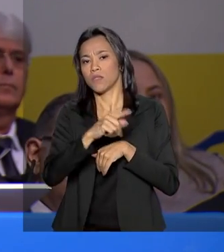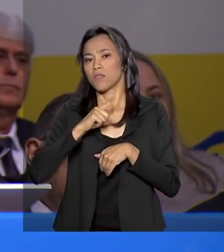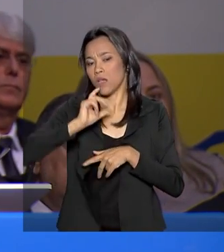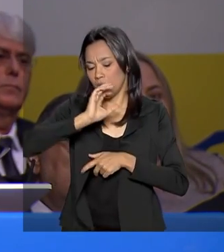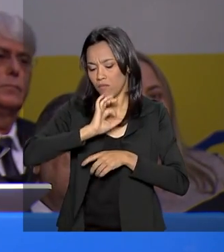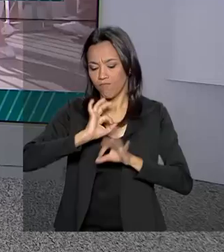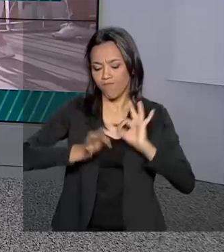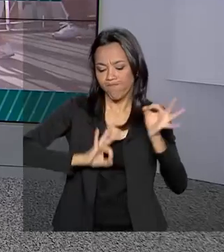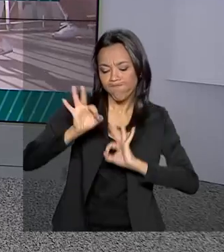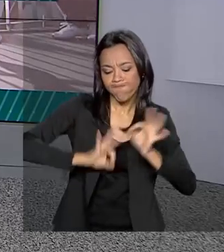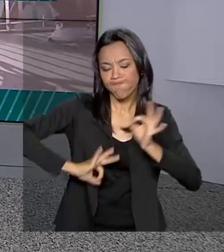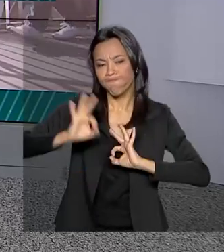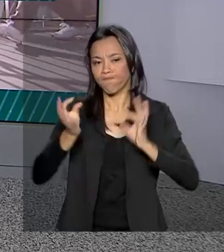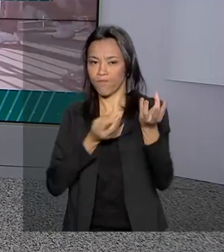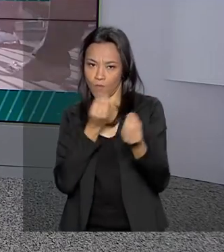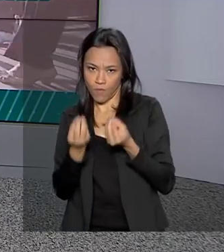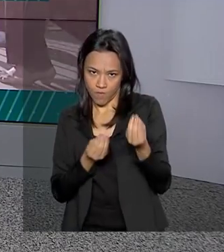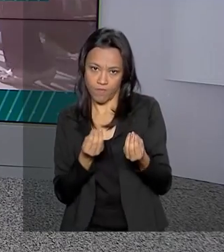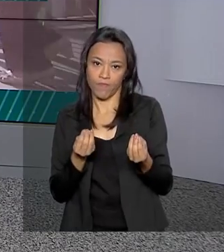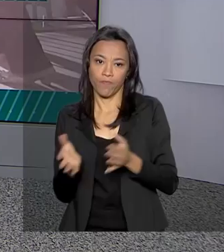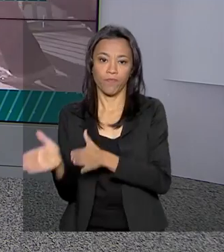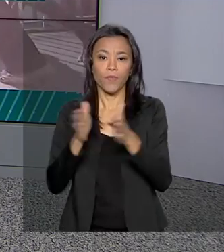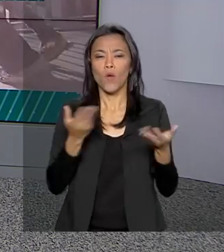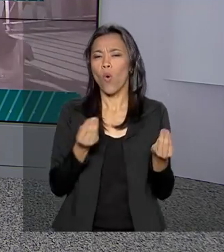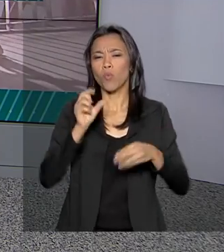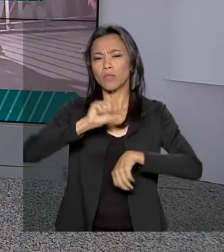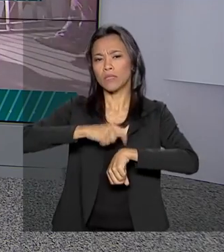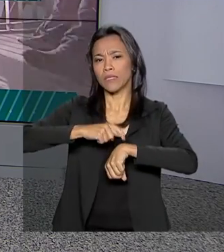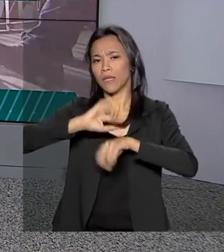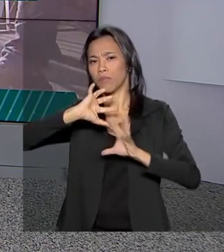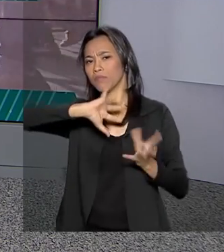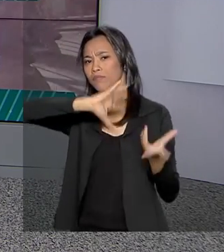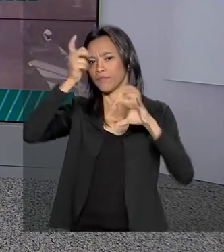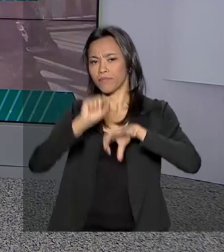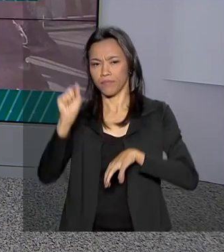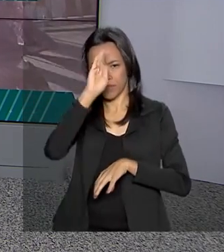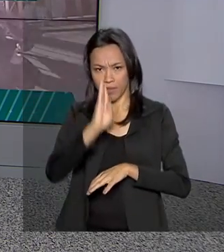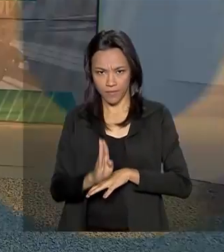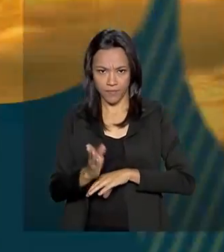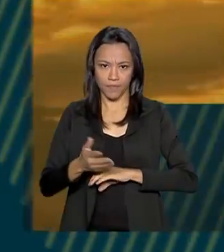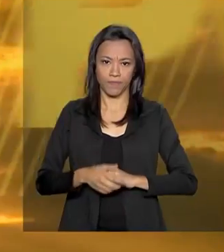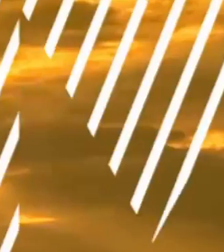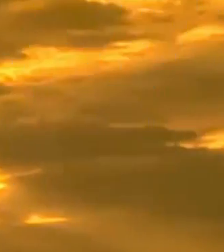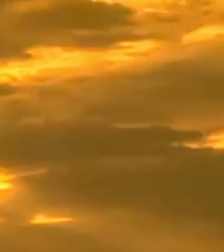resolutividade. Hora de saber como fica o tempo em algumas capitais.